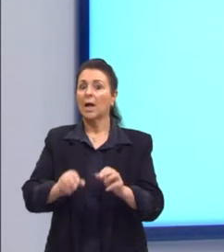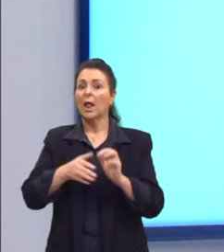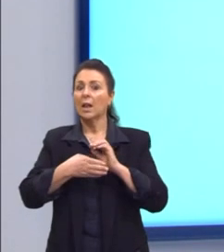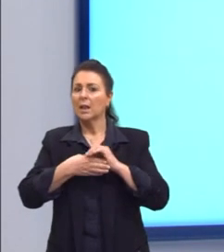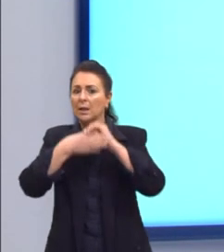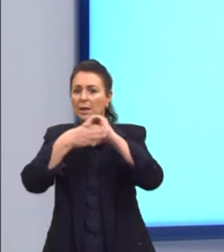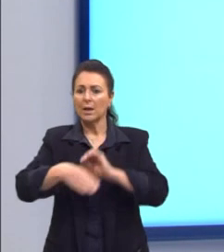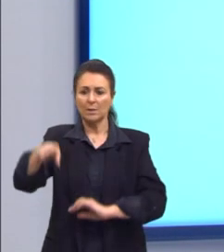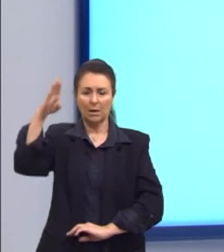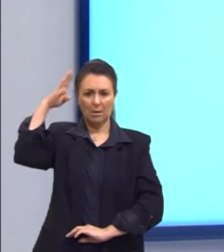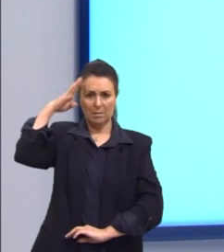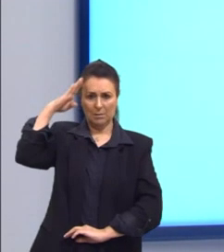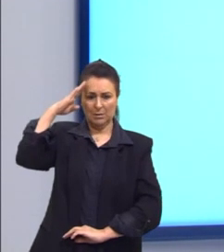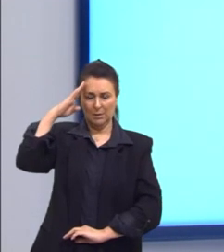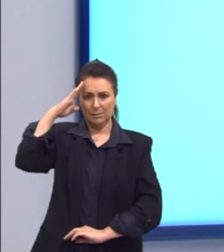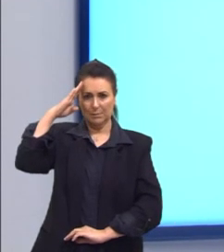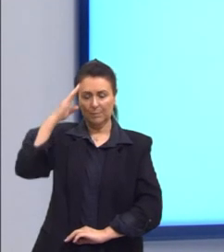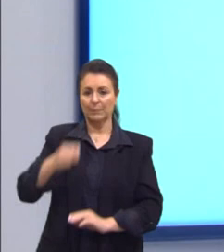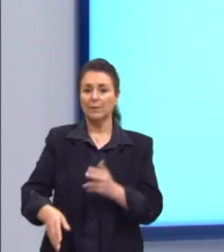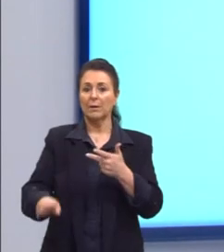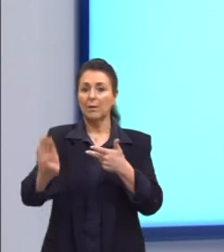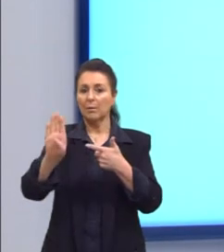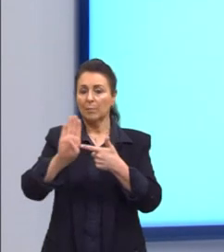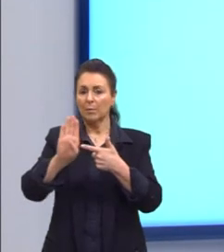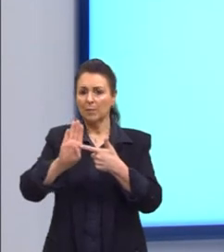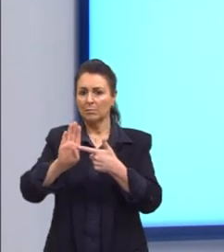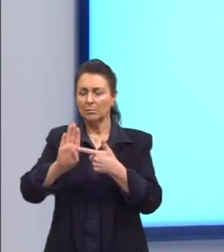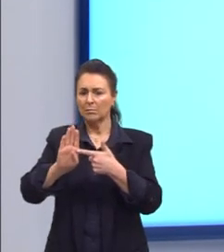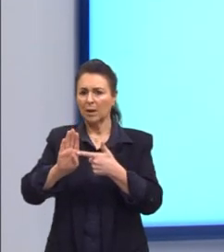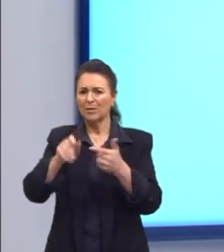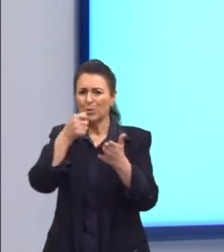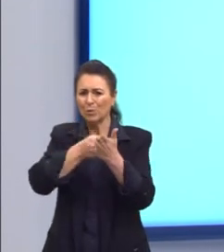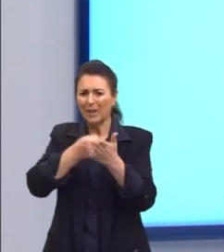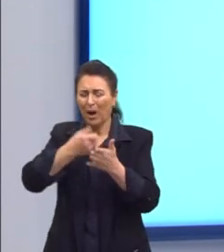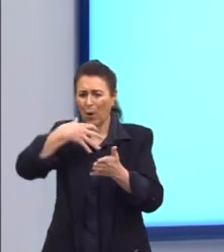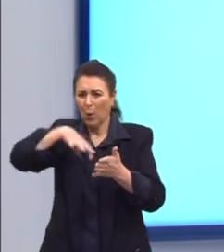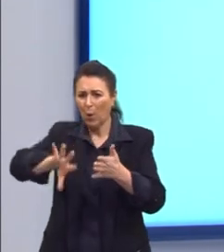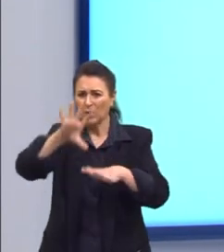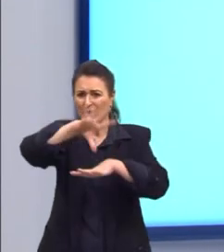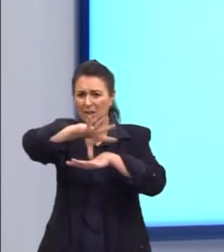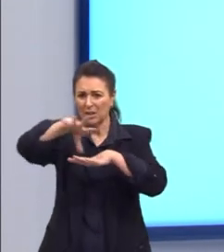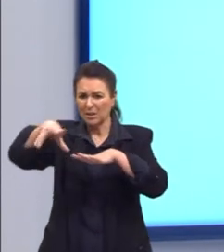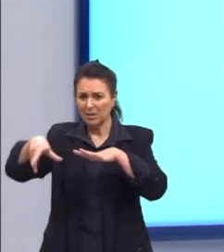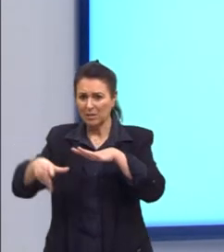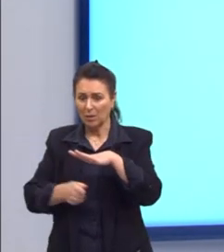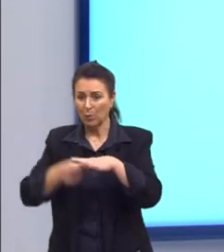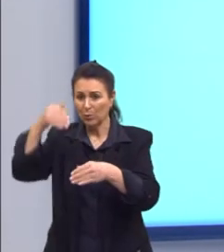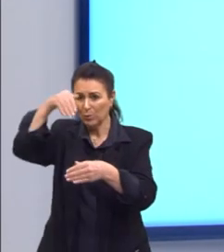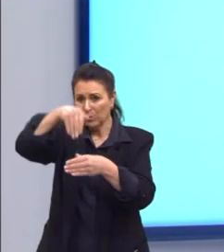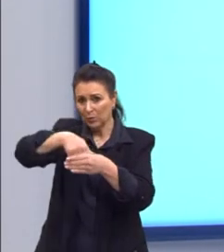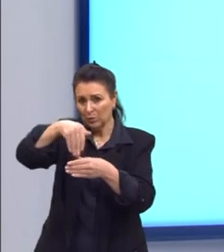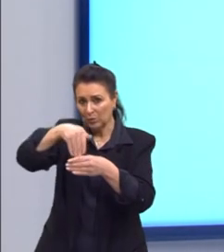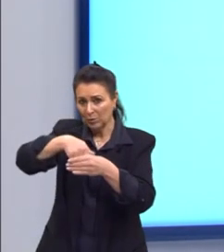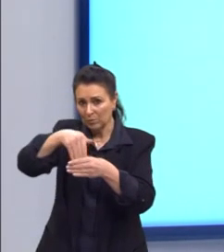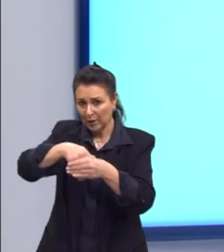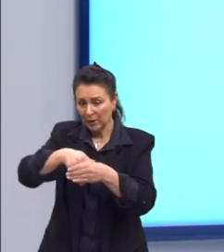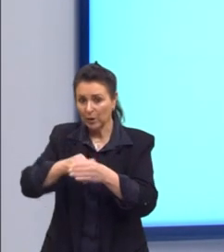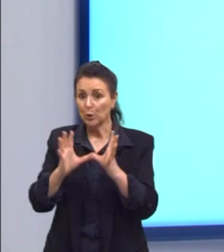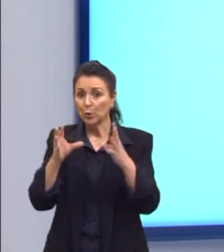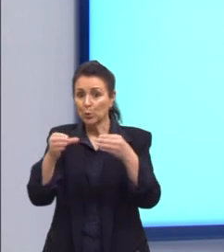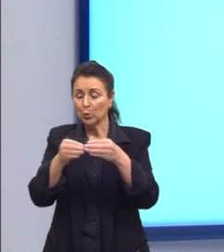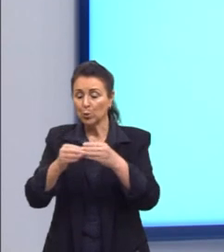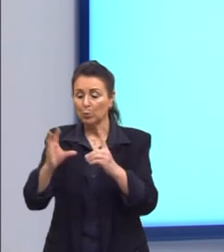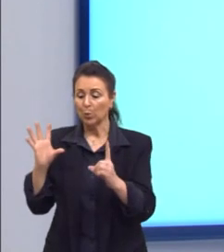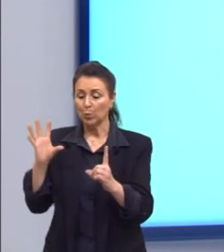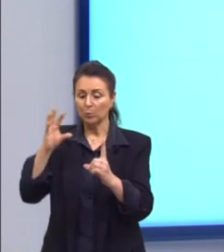isso que eles queriam. Opção B, combater a corrupção eleitoral perpetrada pelas oligarquias regionais. Então,